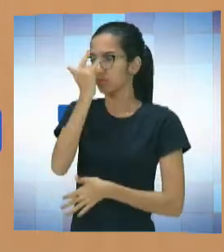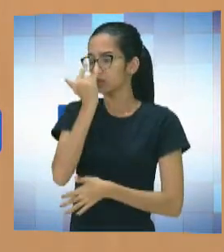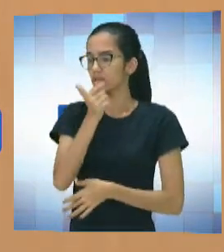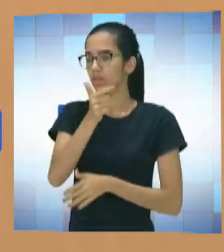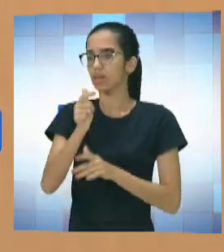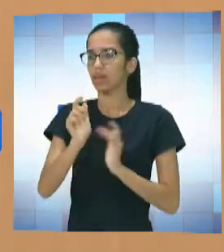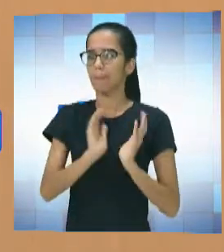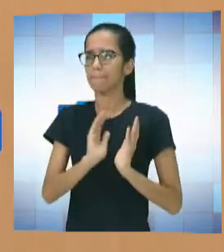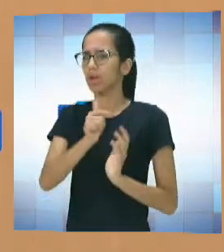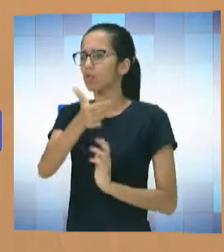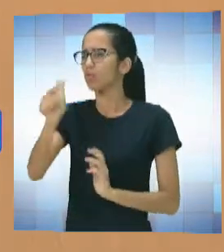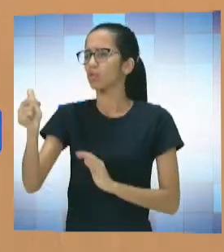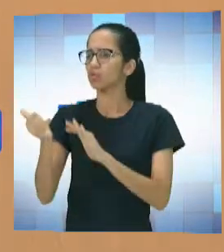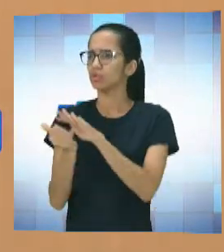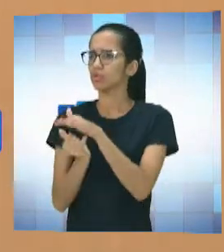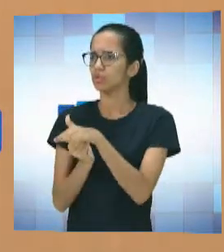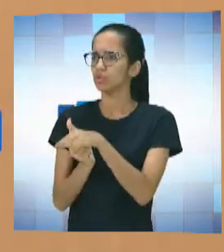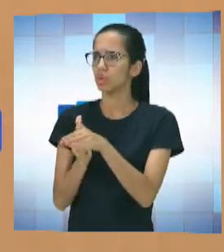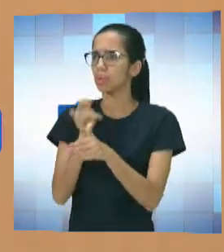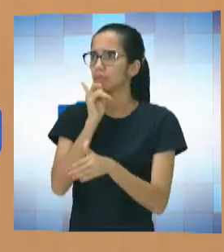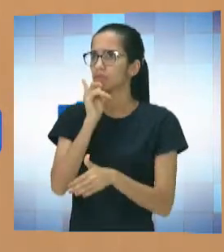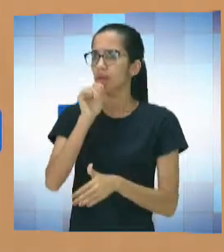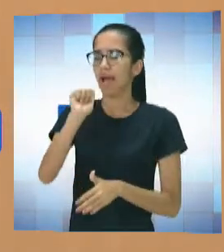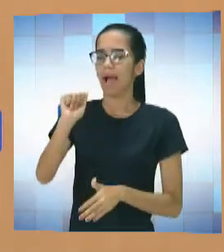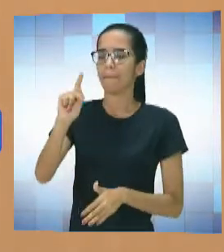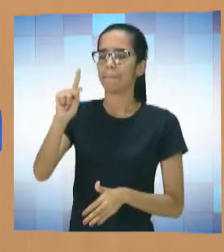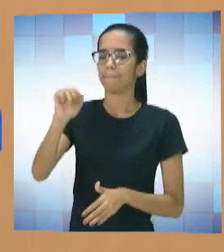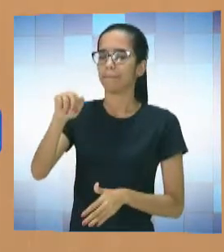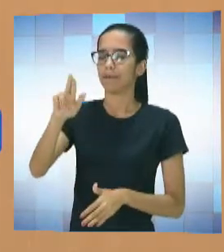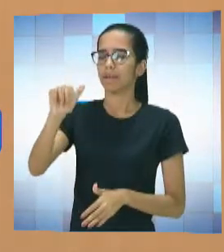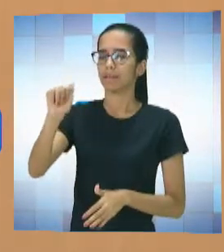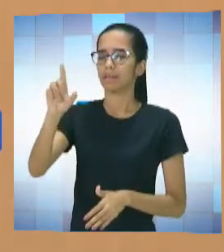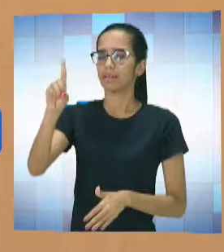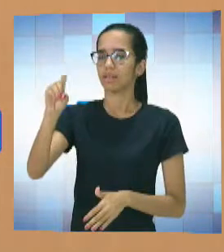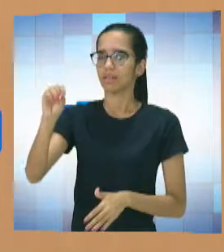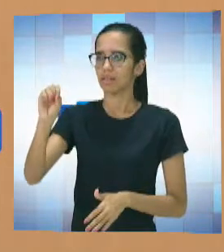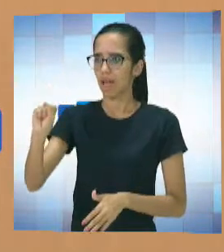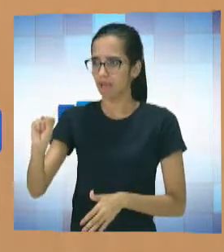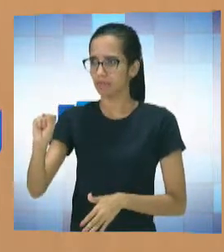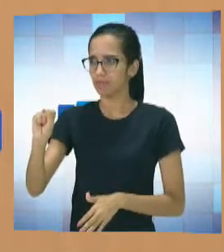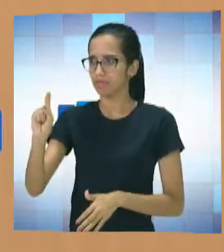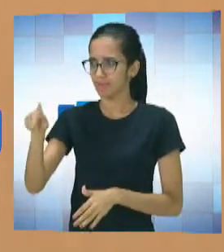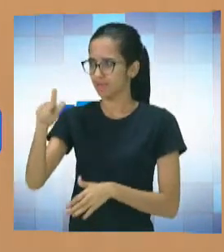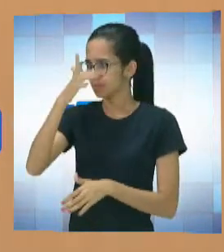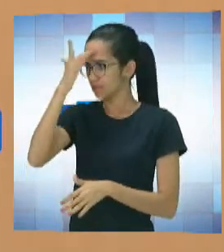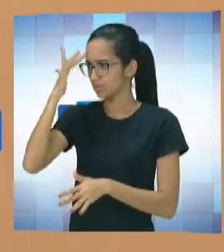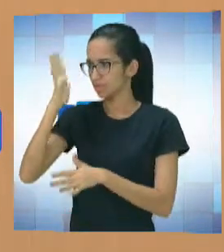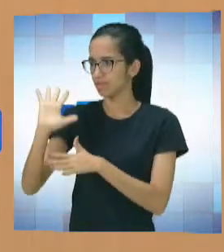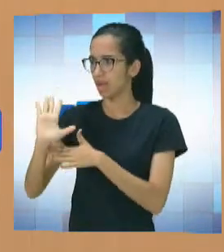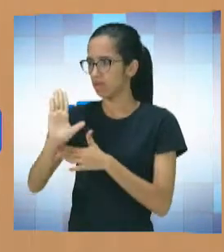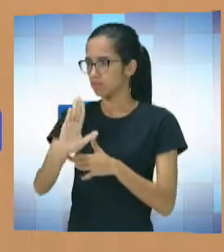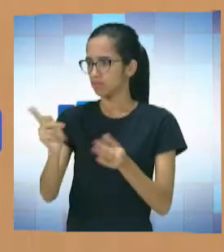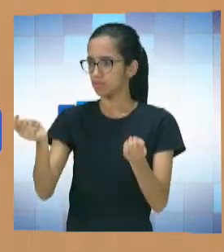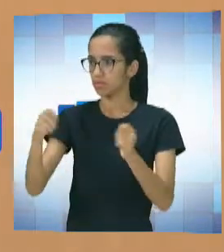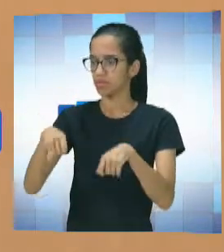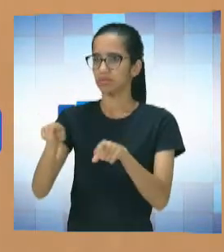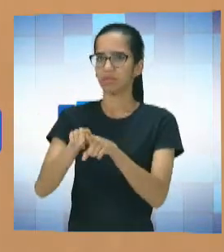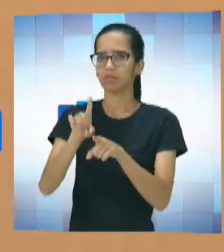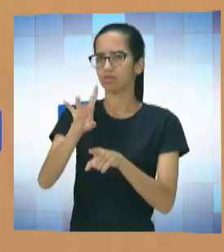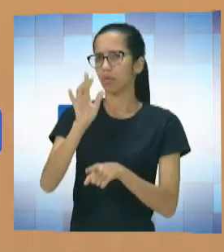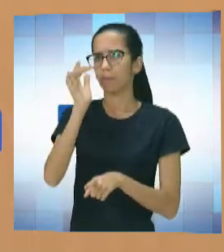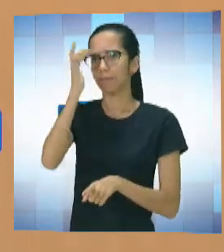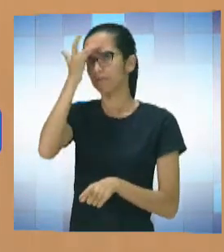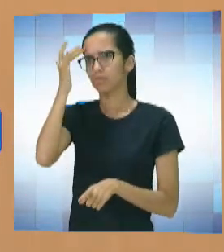instituições. Os apenados, chamados, né? É, na verdade, são... Contribuem, né? Isso. E no caso também, não só pessoas,